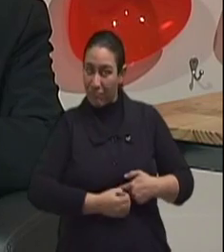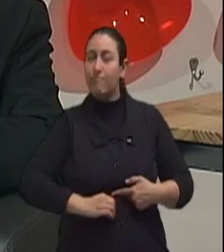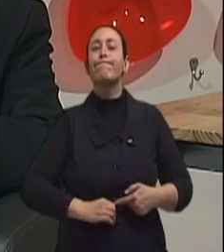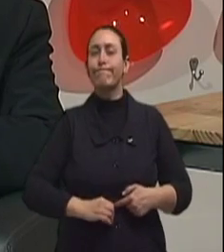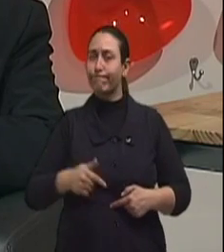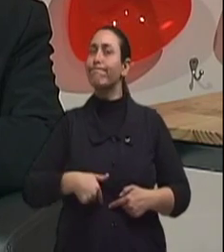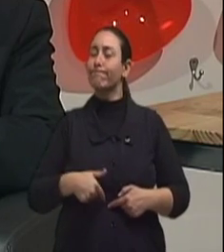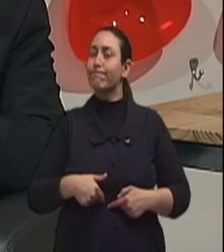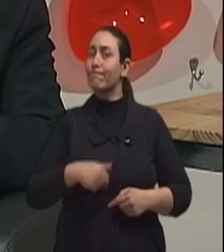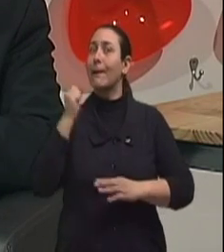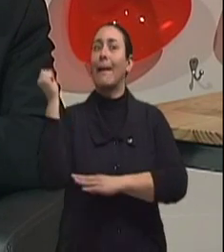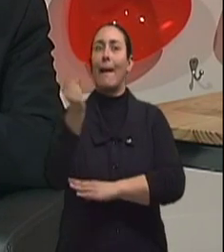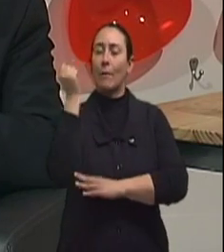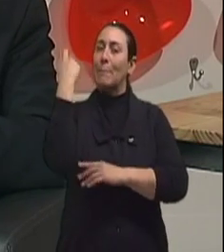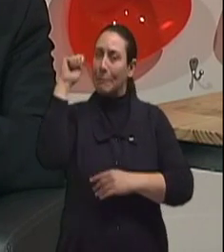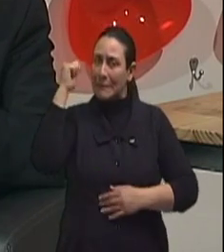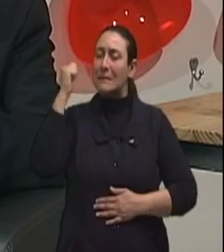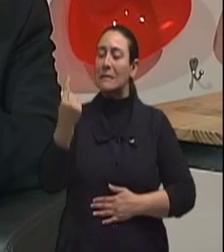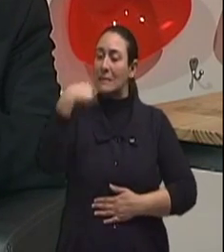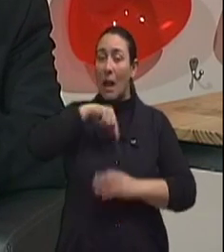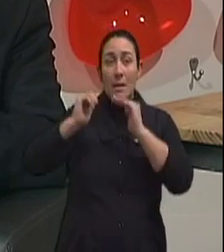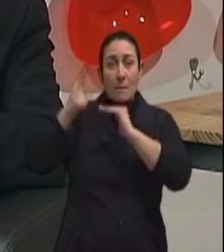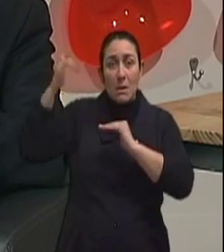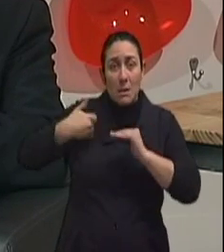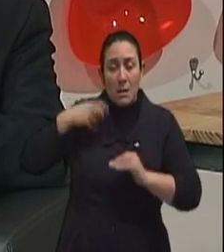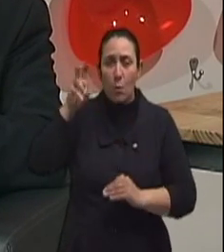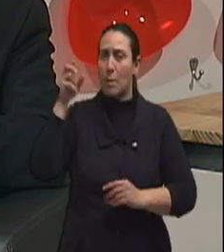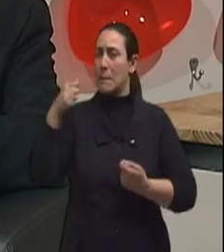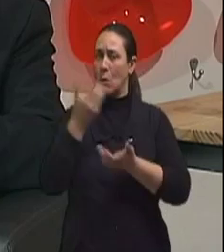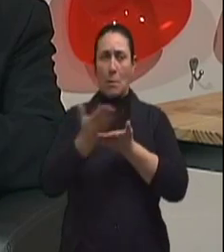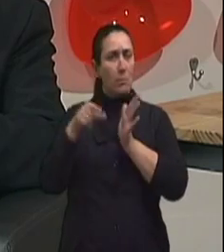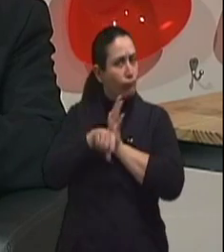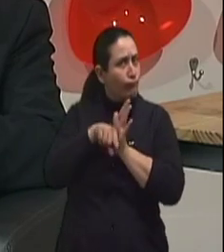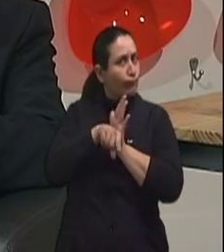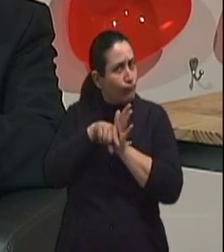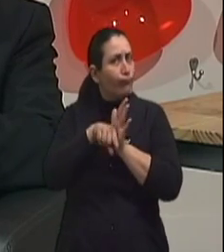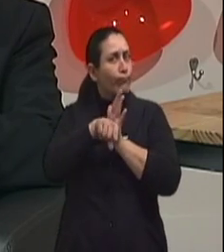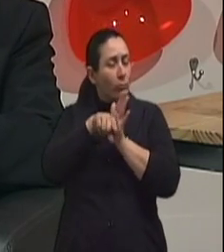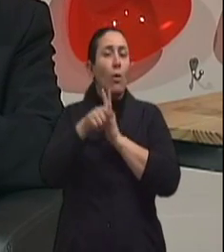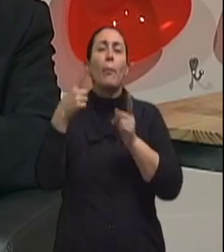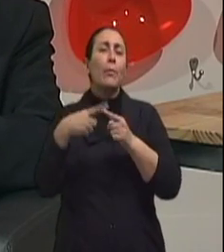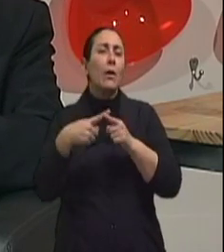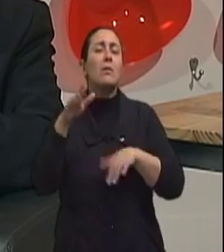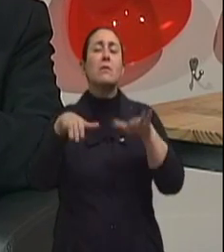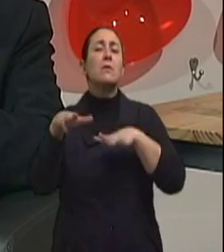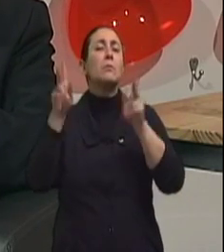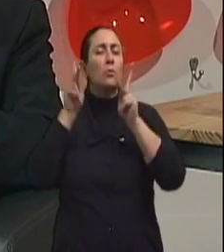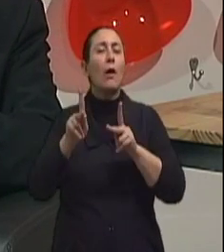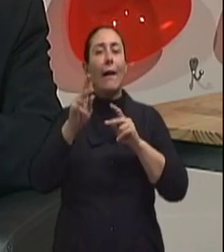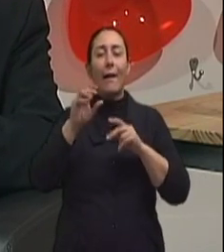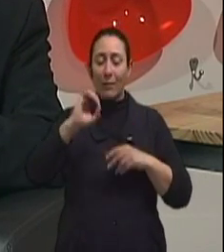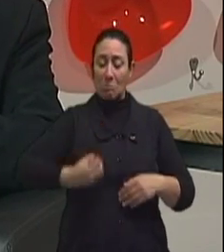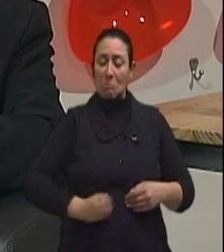10 anos. E esse exame traz o potencial de diagnóstico precoce de lesões pré-cancerosas, então